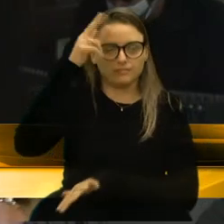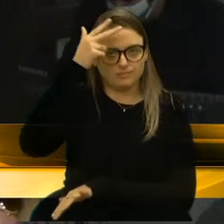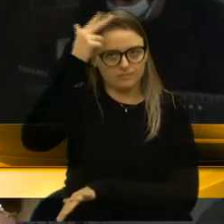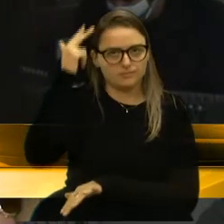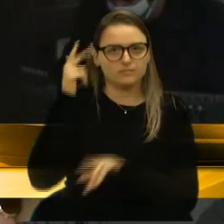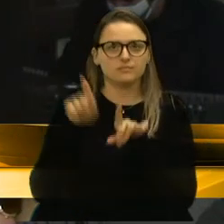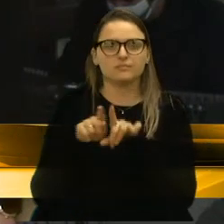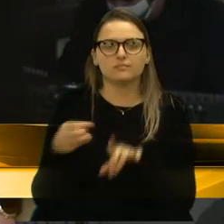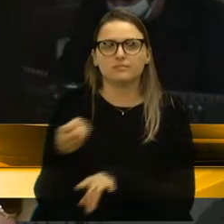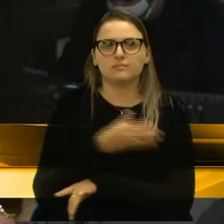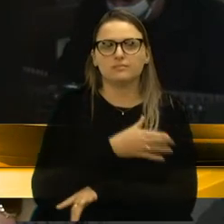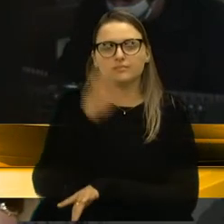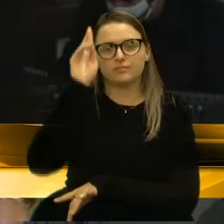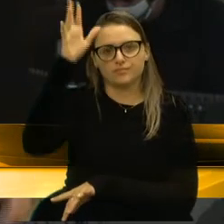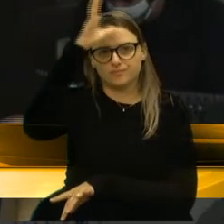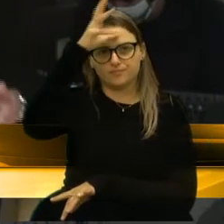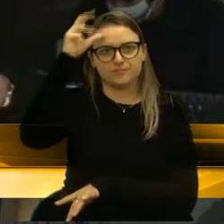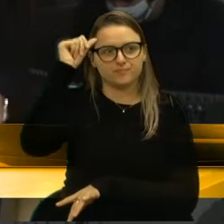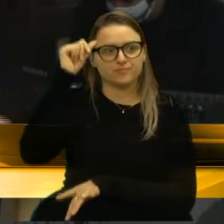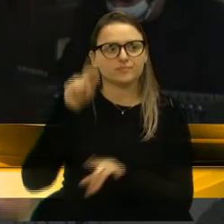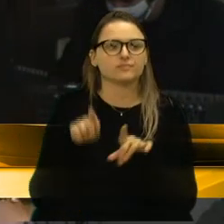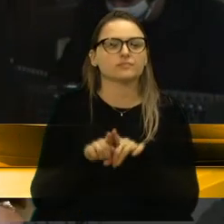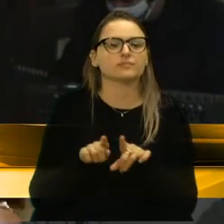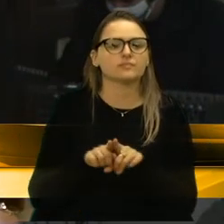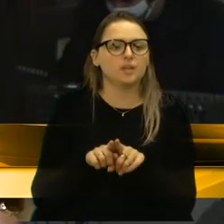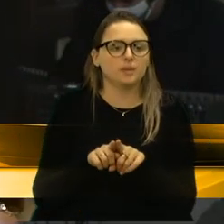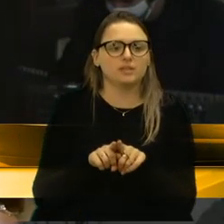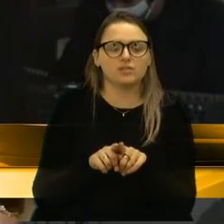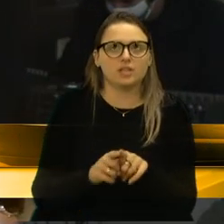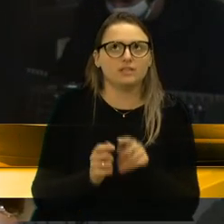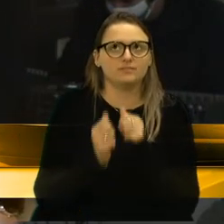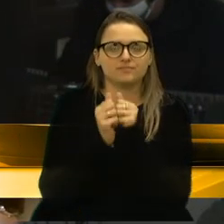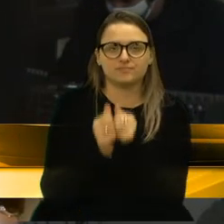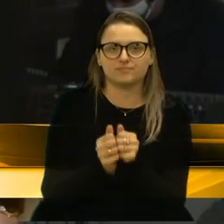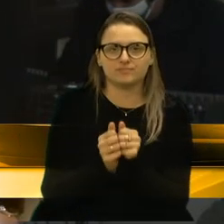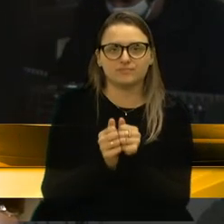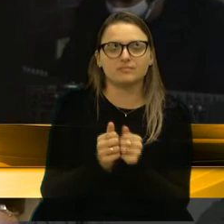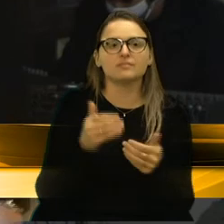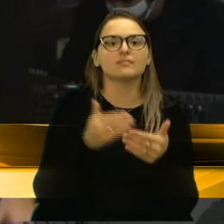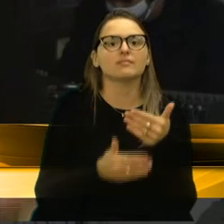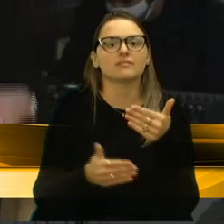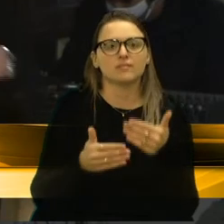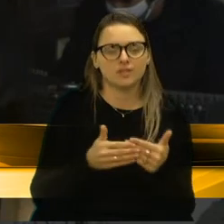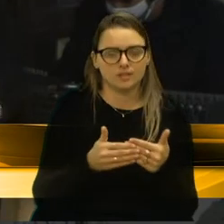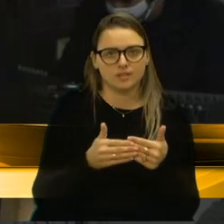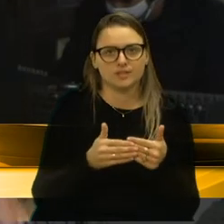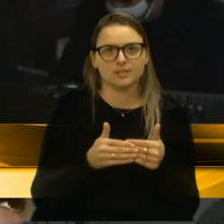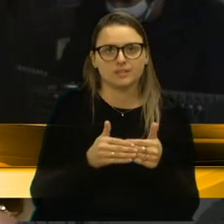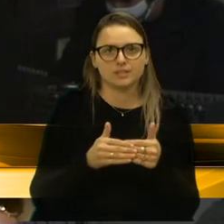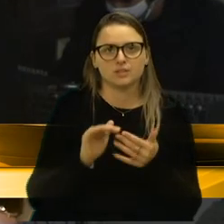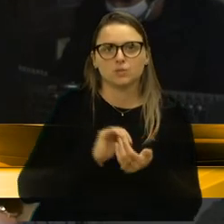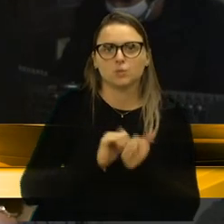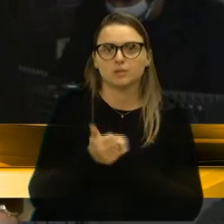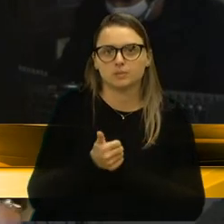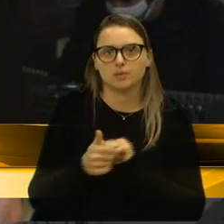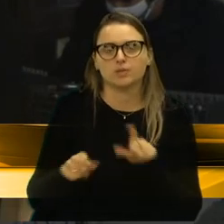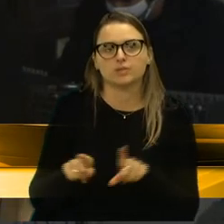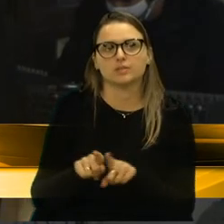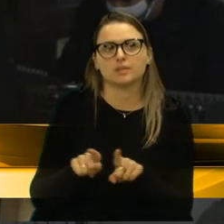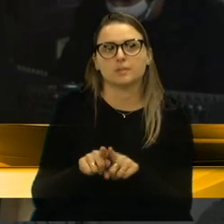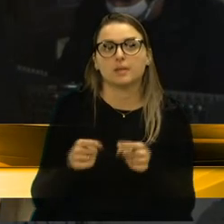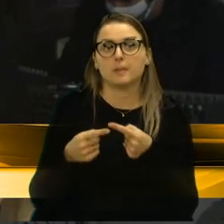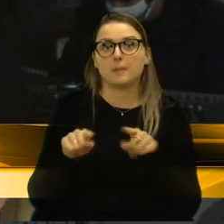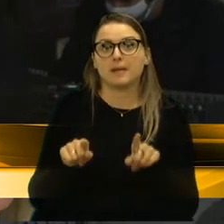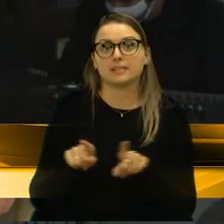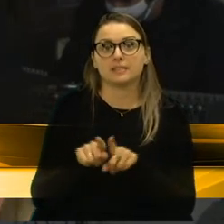incentivar e poder colocar mais recursos na área da cultura, na área do esporte também. Mas para